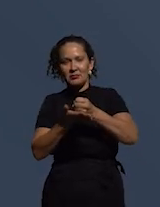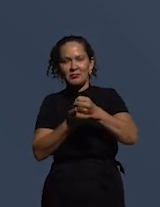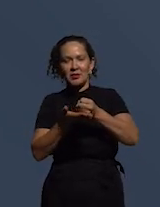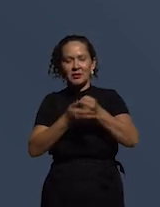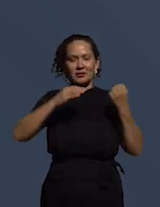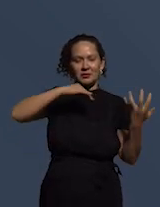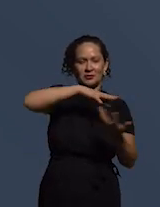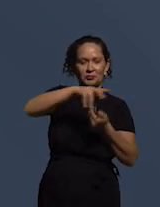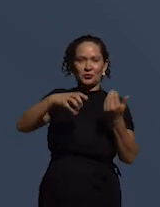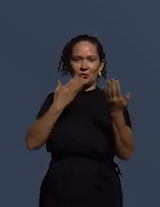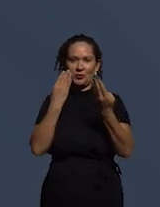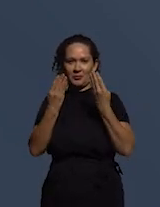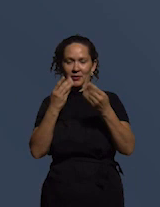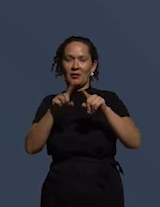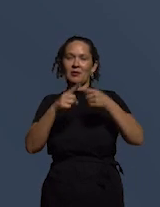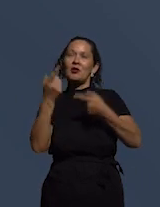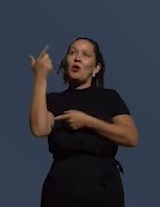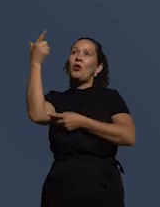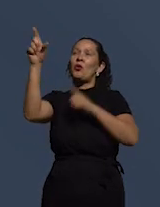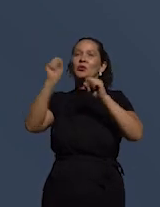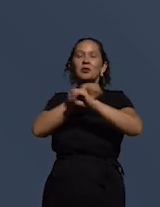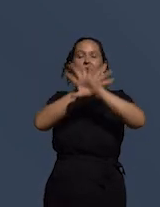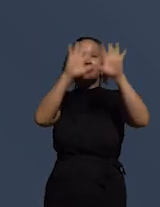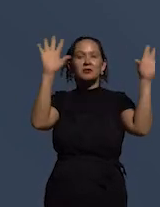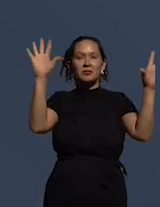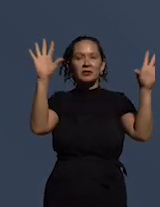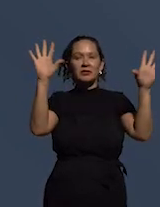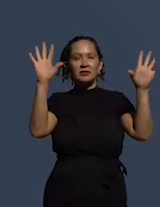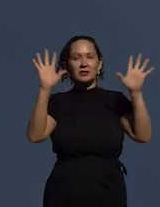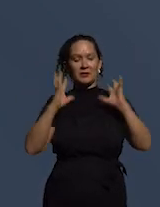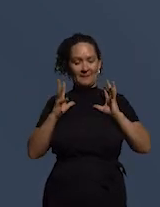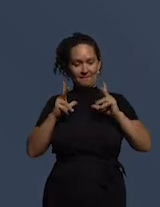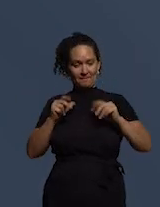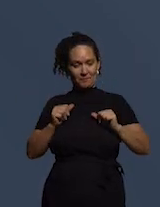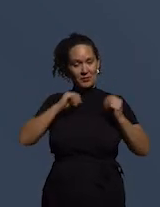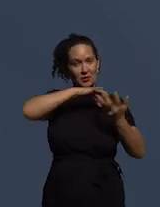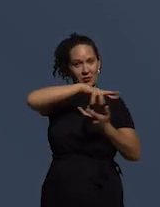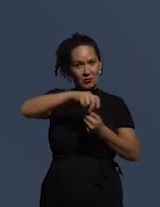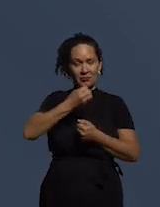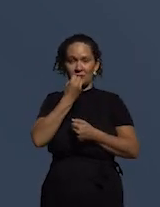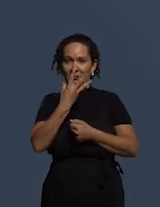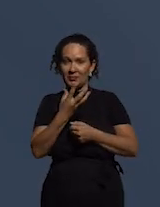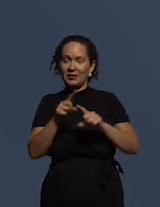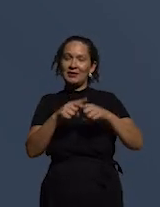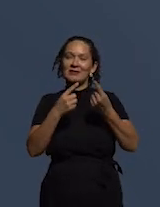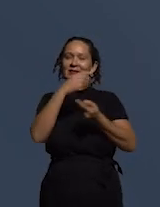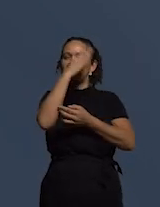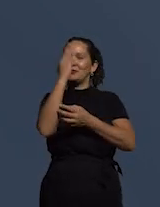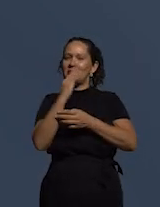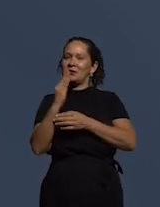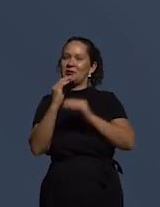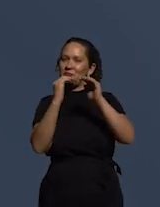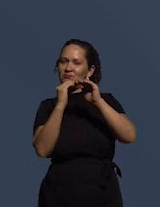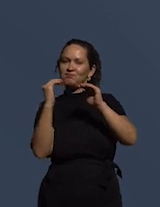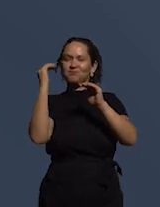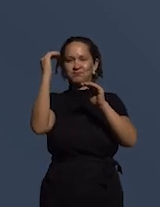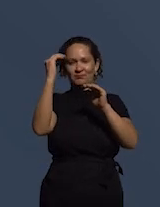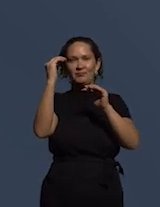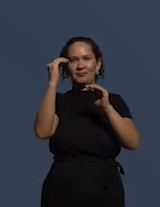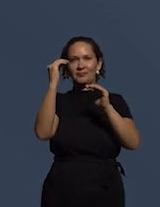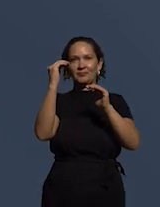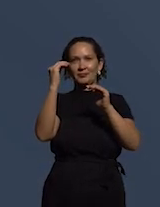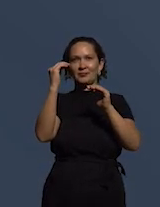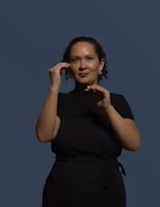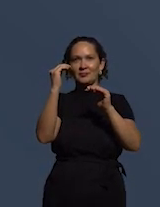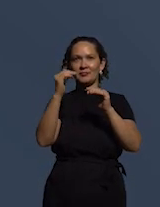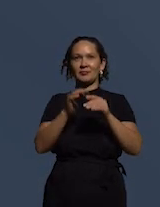agora outros pilares como a transparência orçamentária o mundo vai muito bem o Brasil está acima da média e